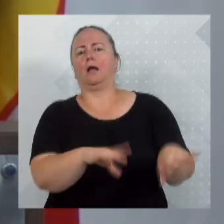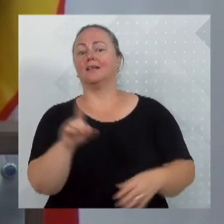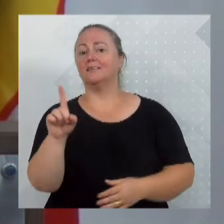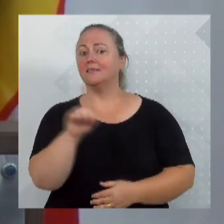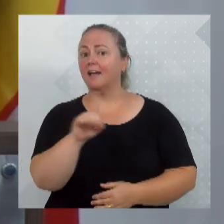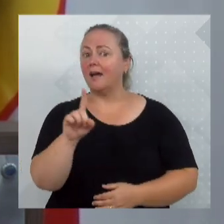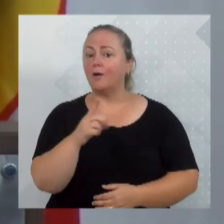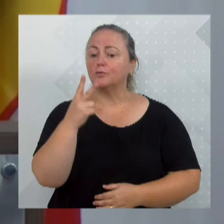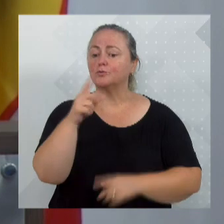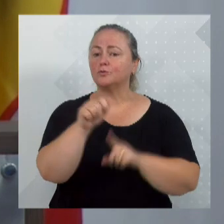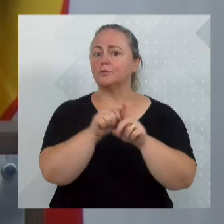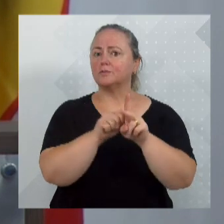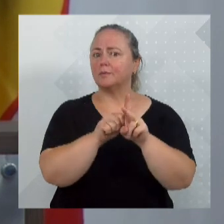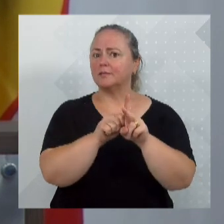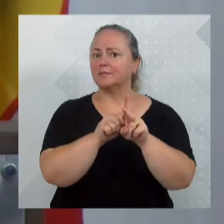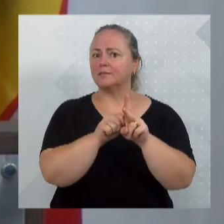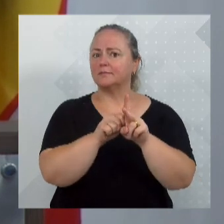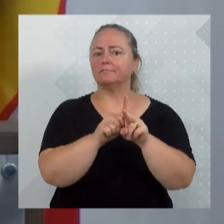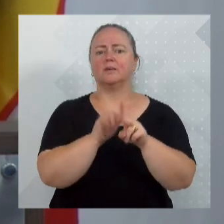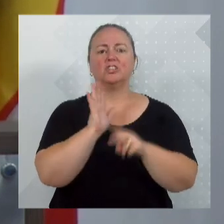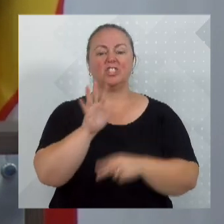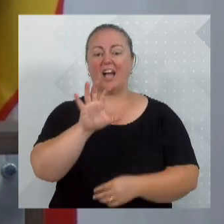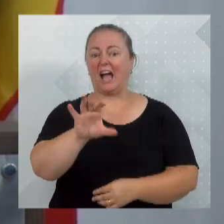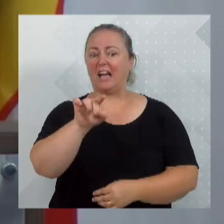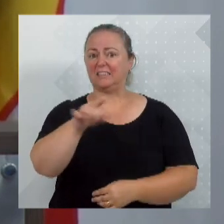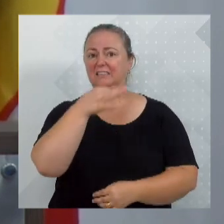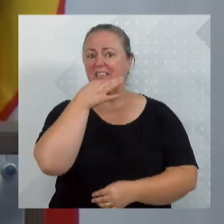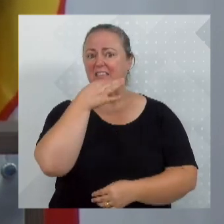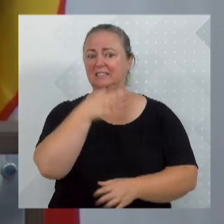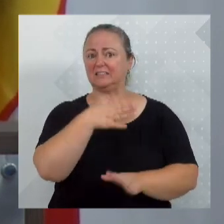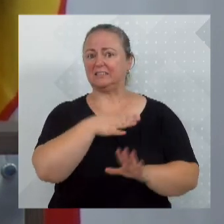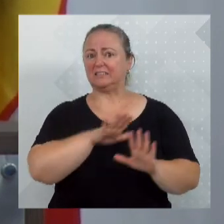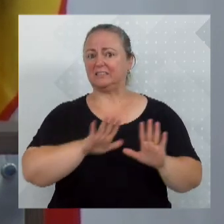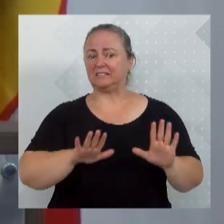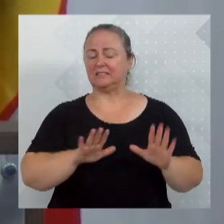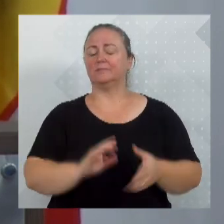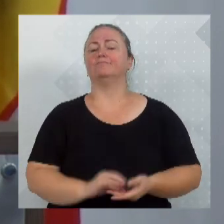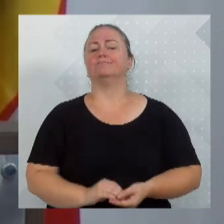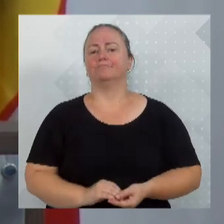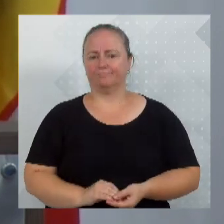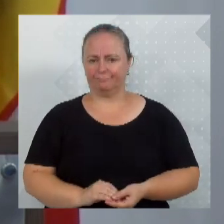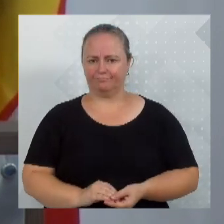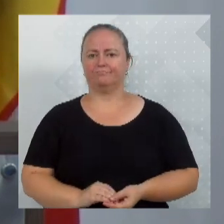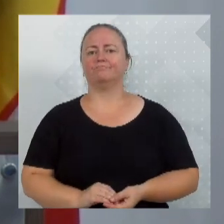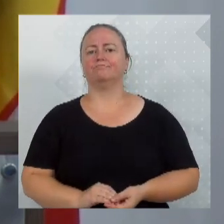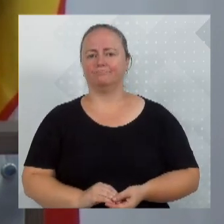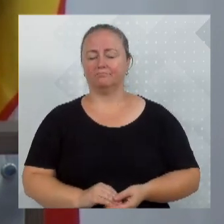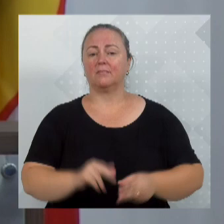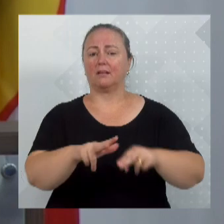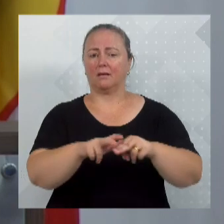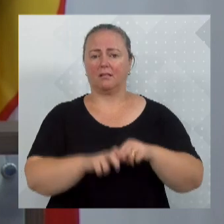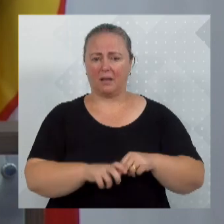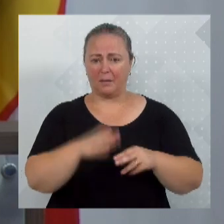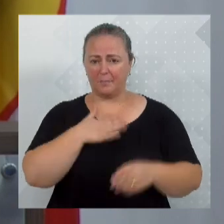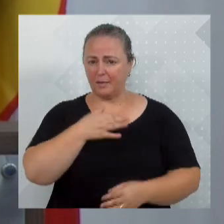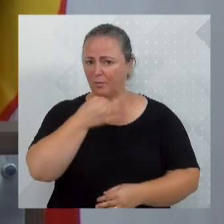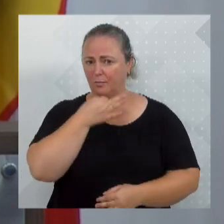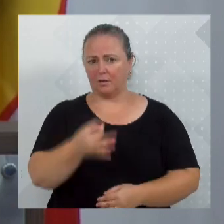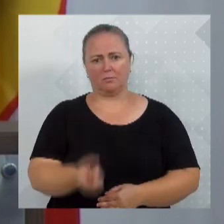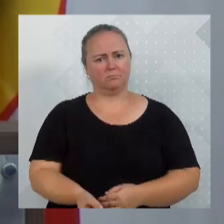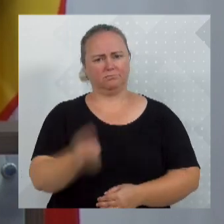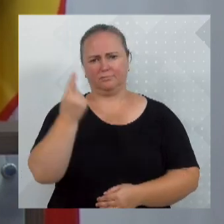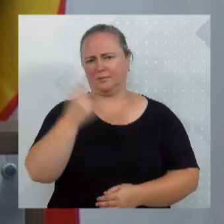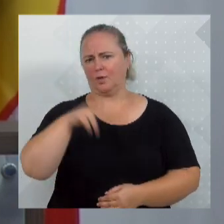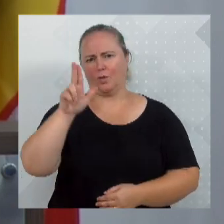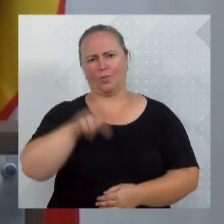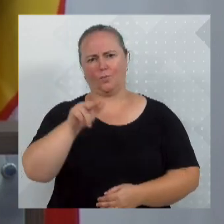meses da sua entrega. E já está nessas condições. Então, eu acho que é inconcebível a gente ver esse